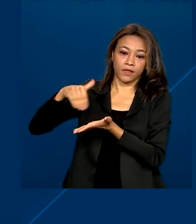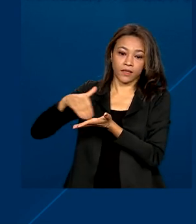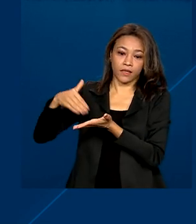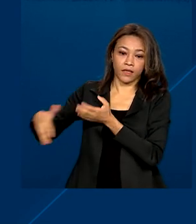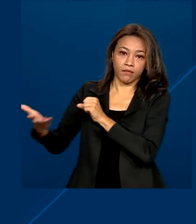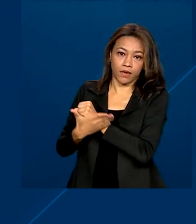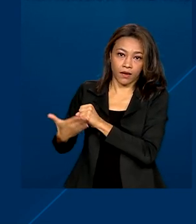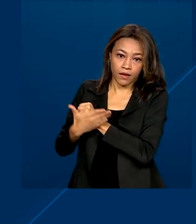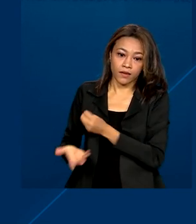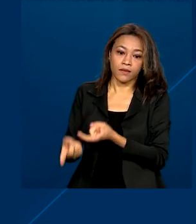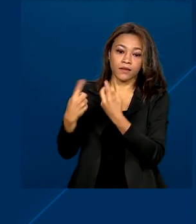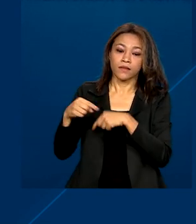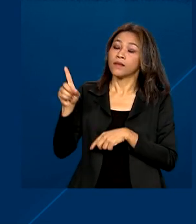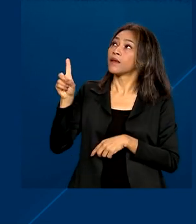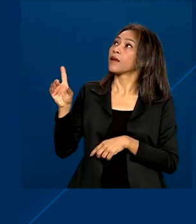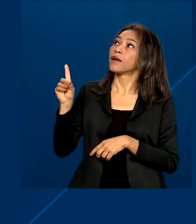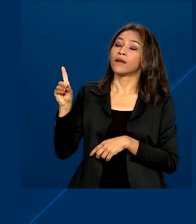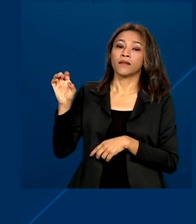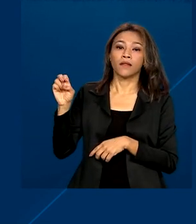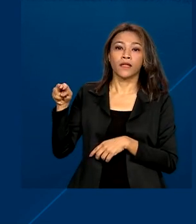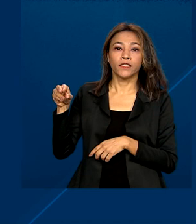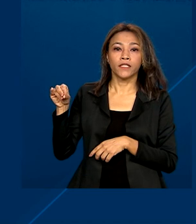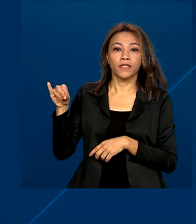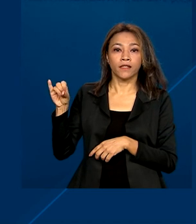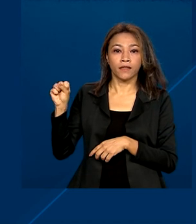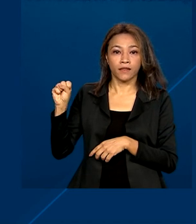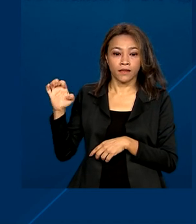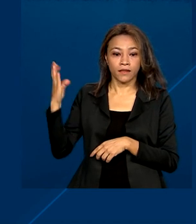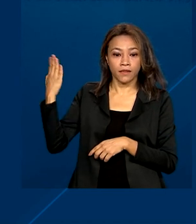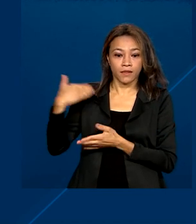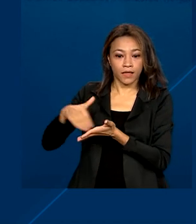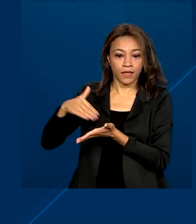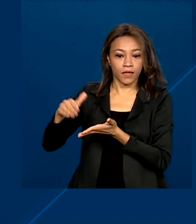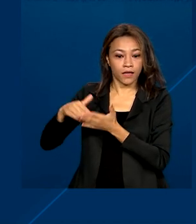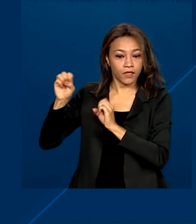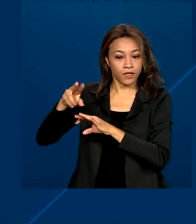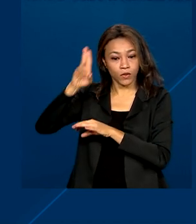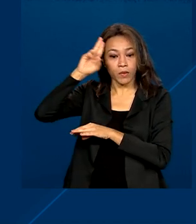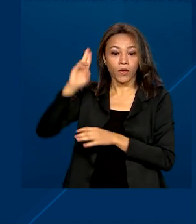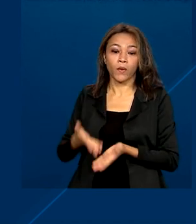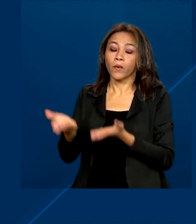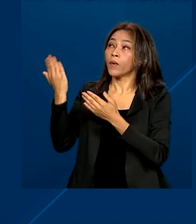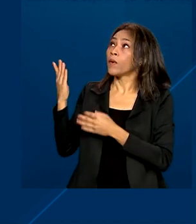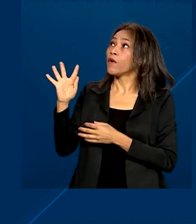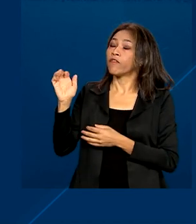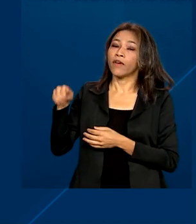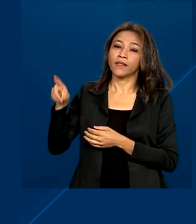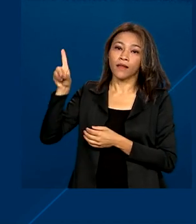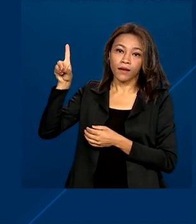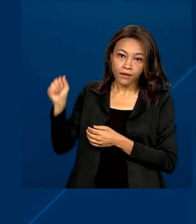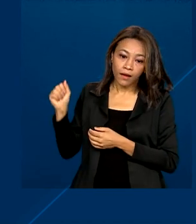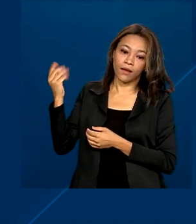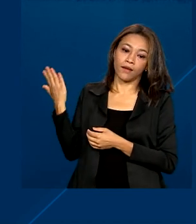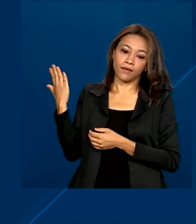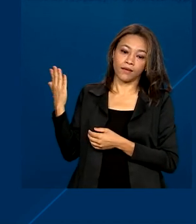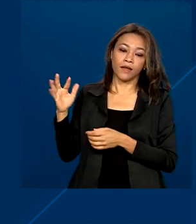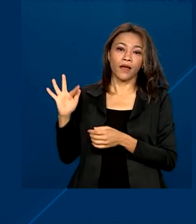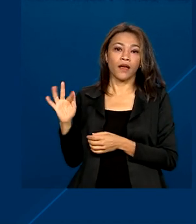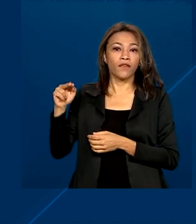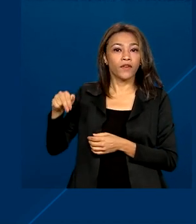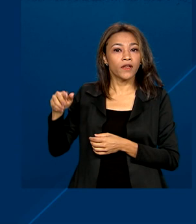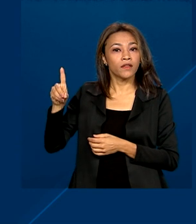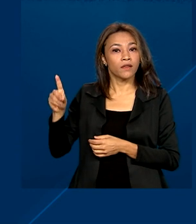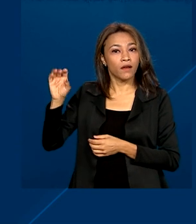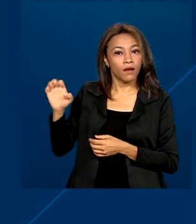Básica, Denise Carvalho como secretária de Educação Superior, Fernanda Paco Baíba no comando do Fundo Nacional de